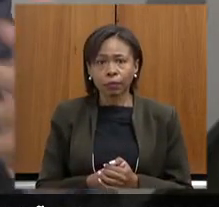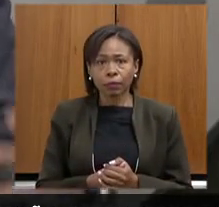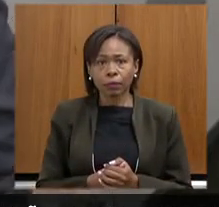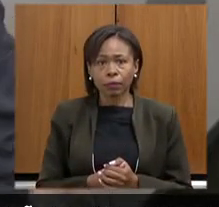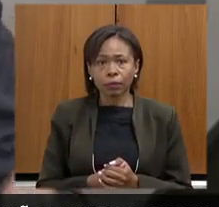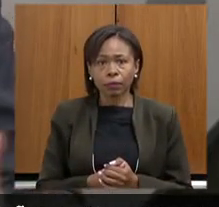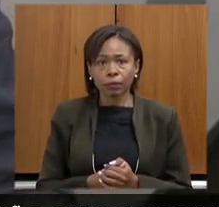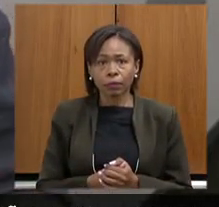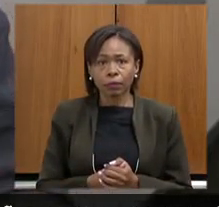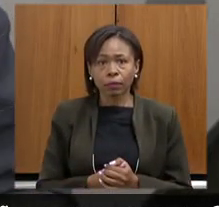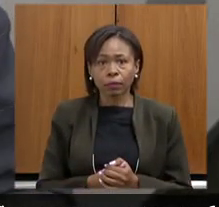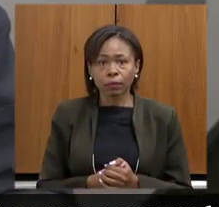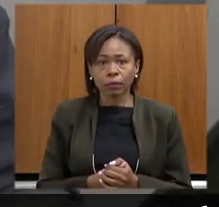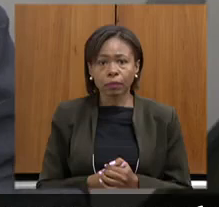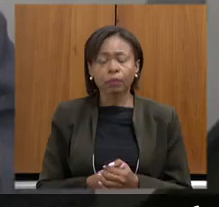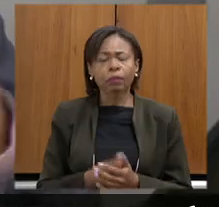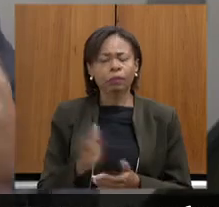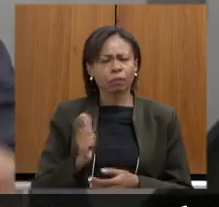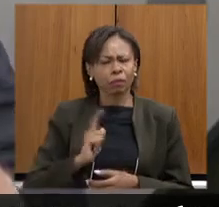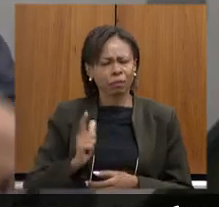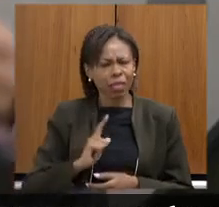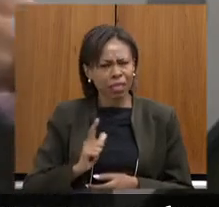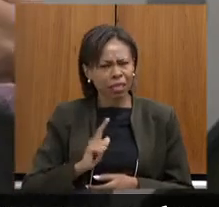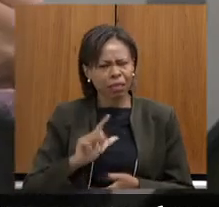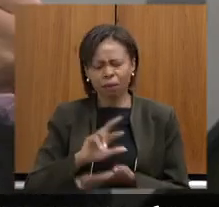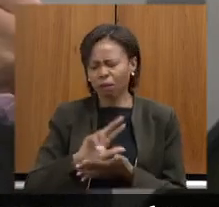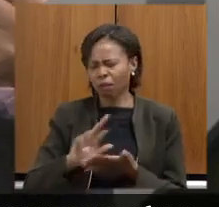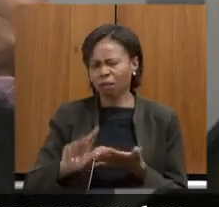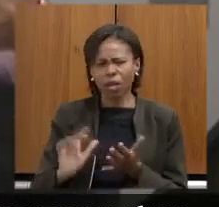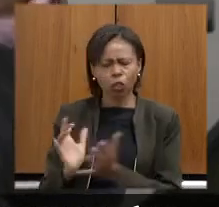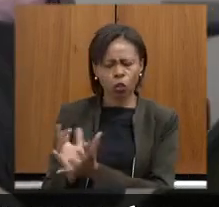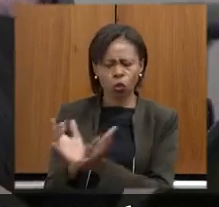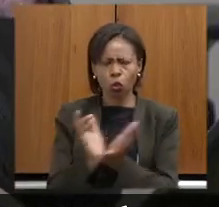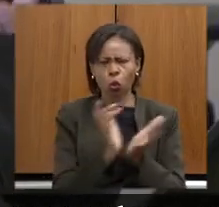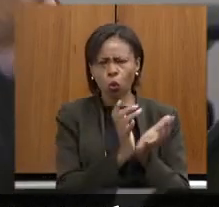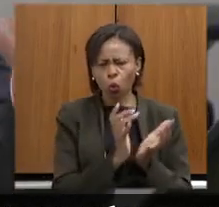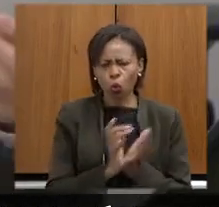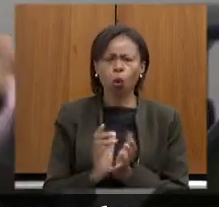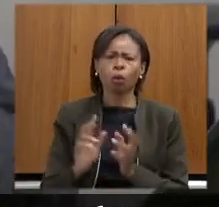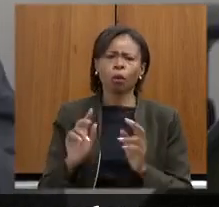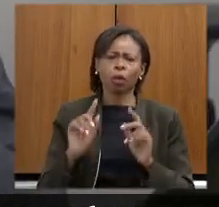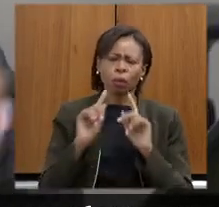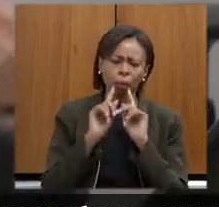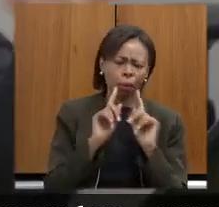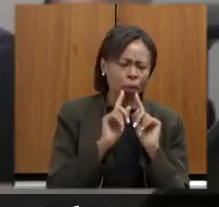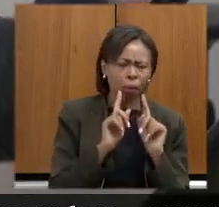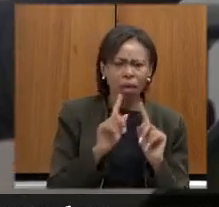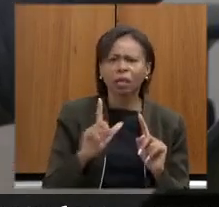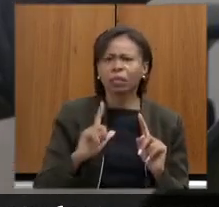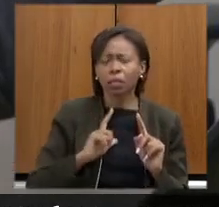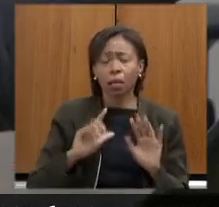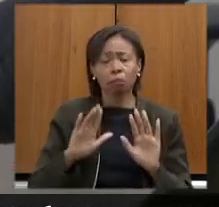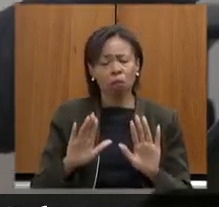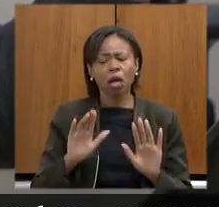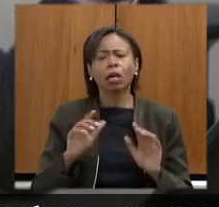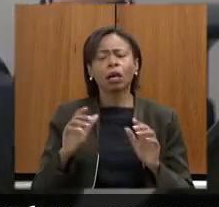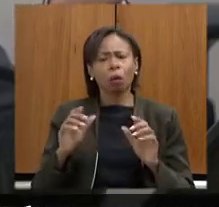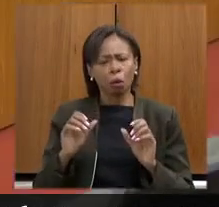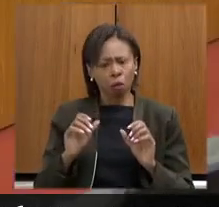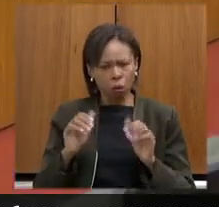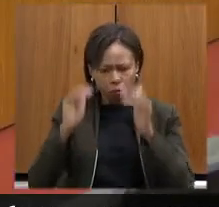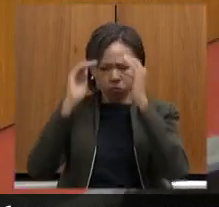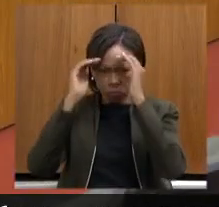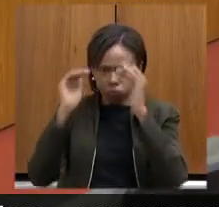manifestações são várias categorias que merecem todo o respeito tem aqui a deputada Beatriz que é uma grande